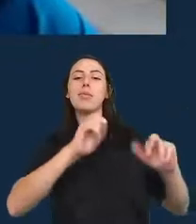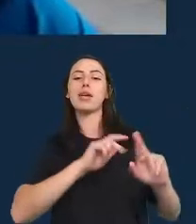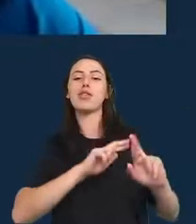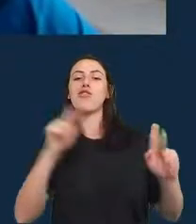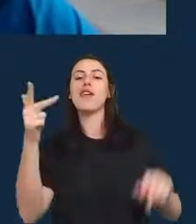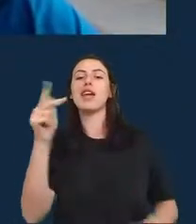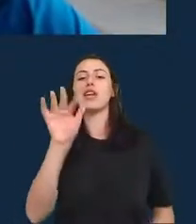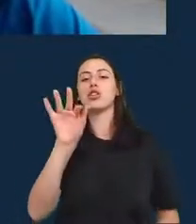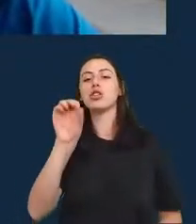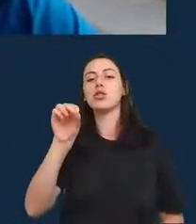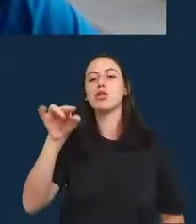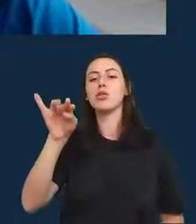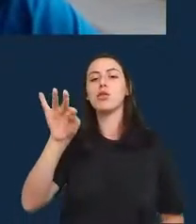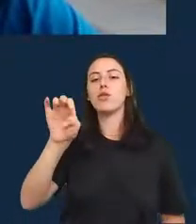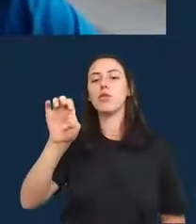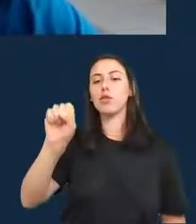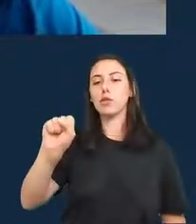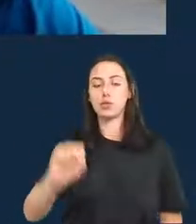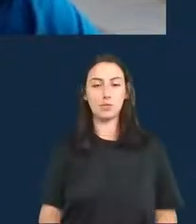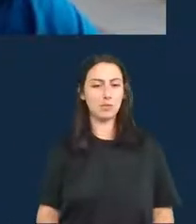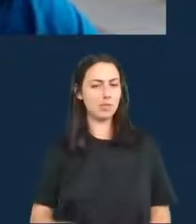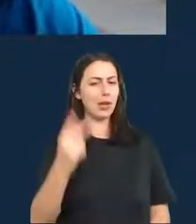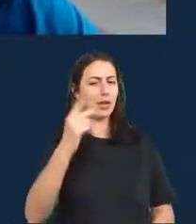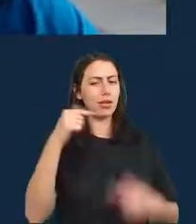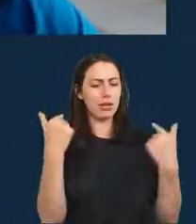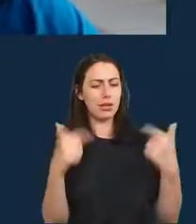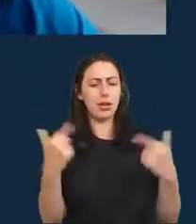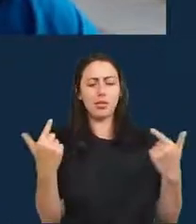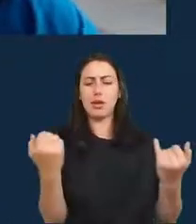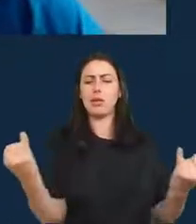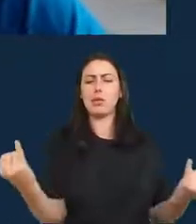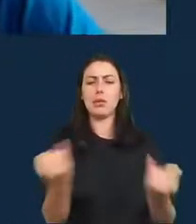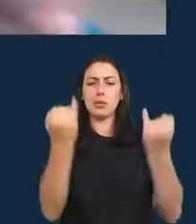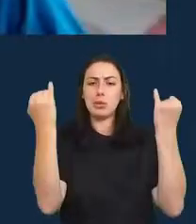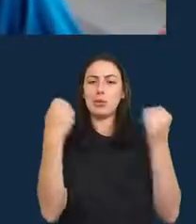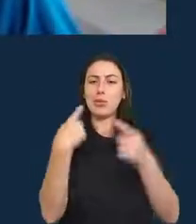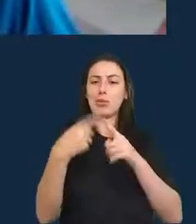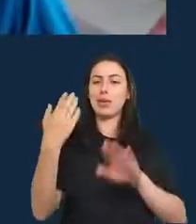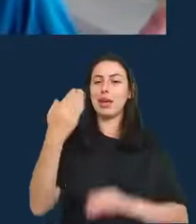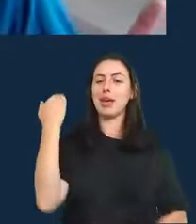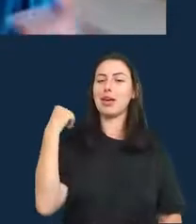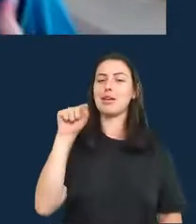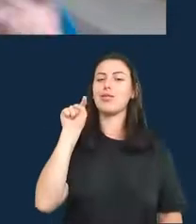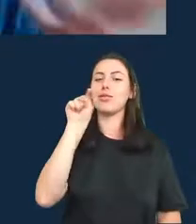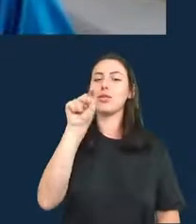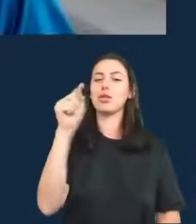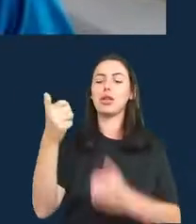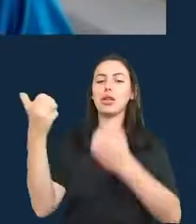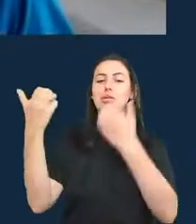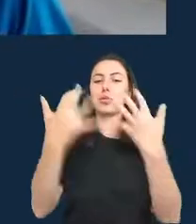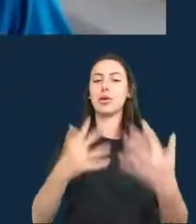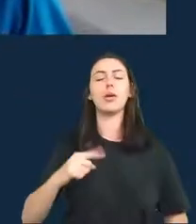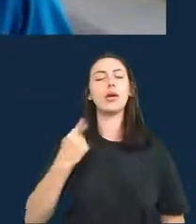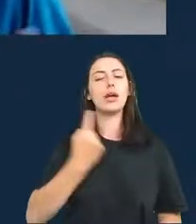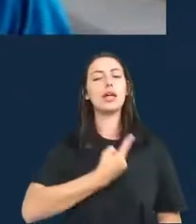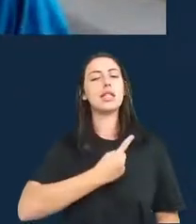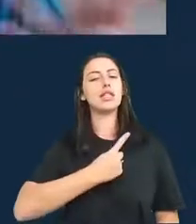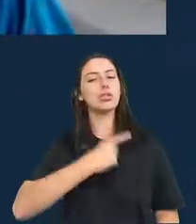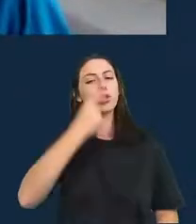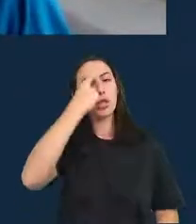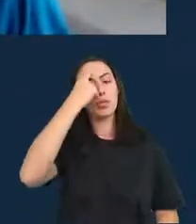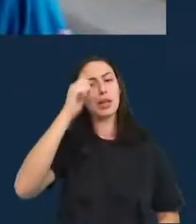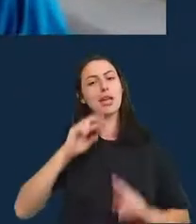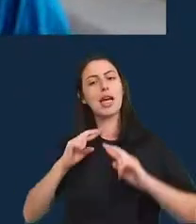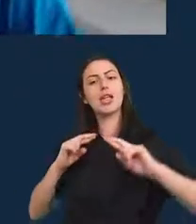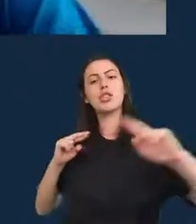esse trabalho foi crucial, sabe? Você falou na sua apresentação que nós tínhamos uma ideia diferente